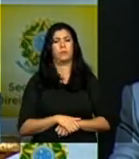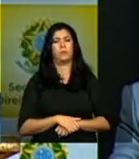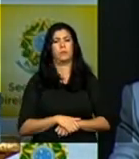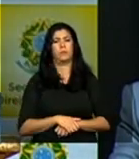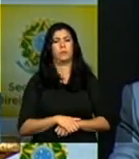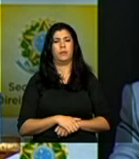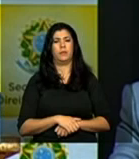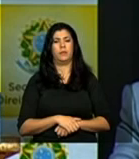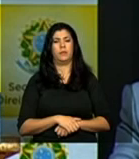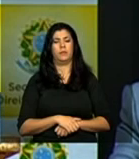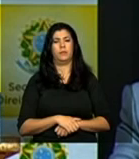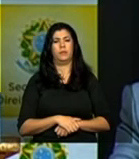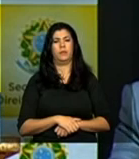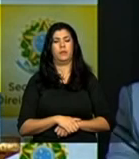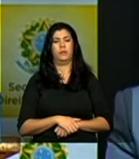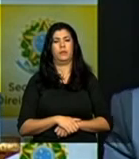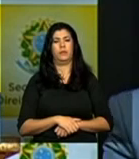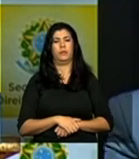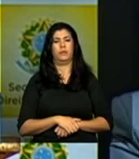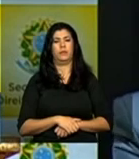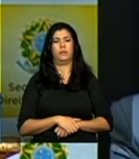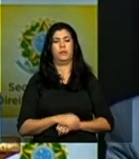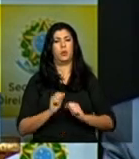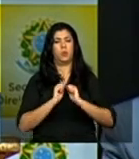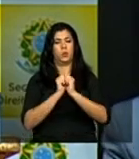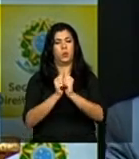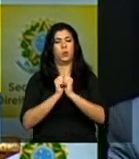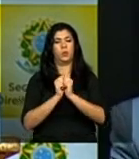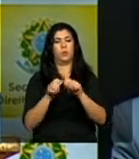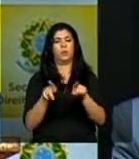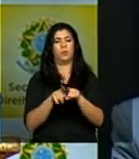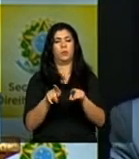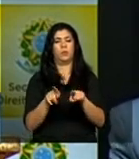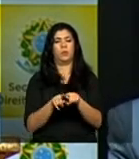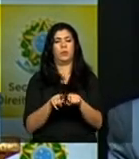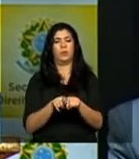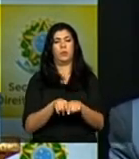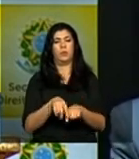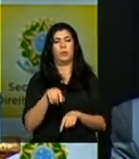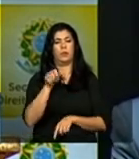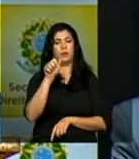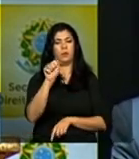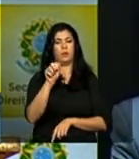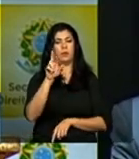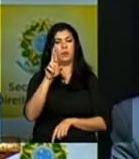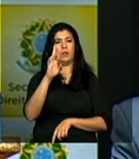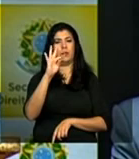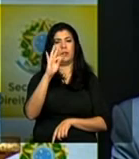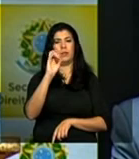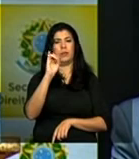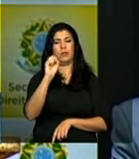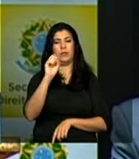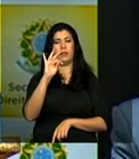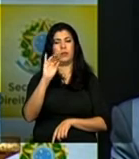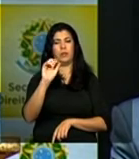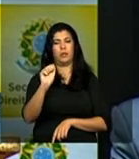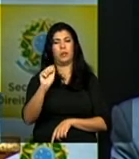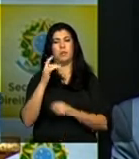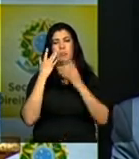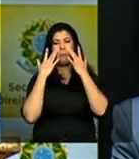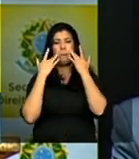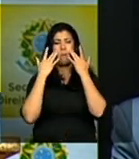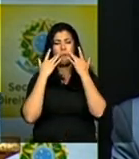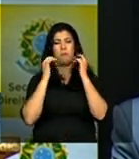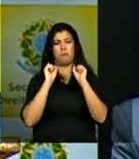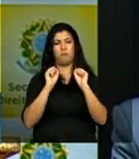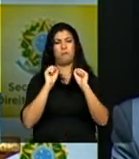e como os nossos artistas são o que há de mais precioso em todos os momentos